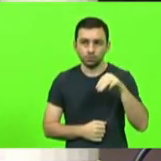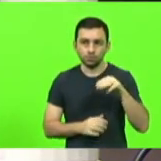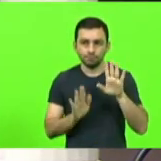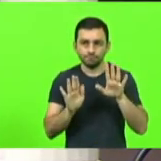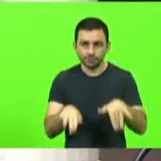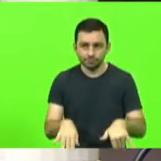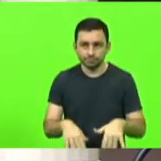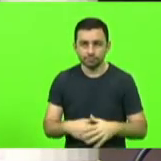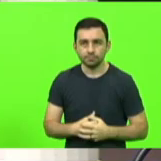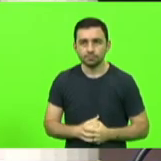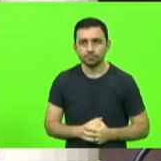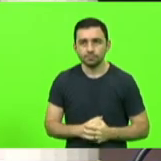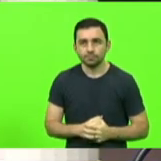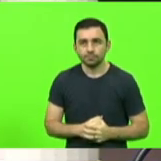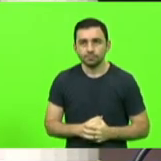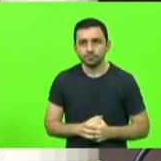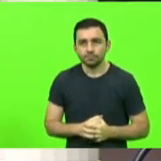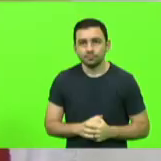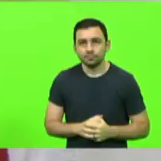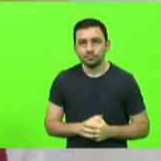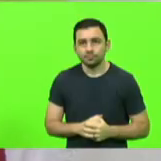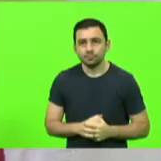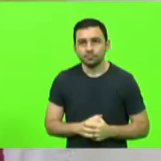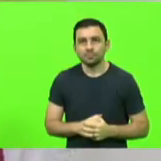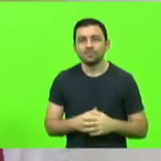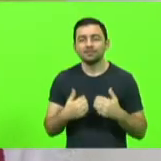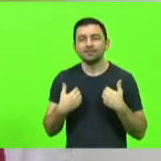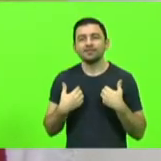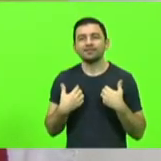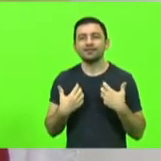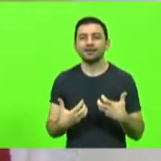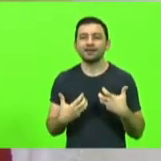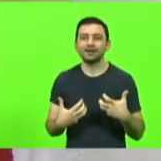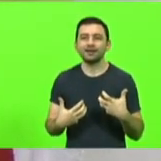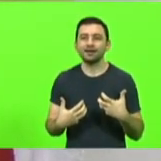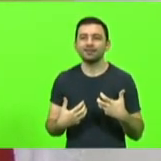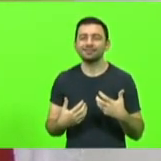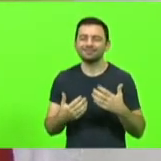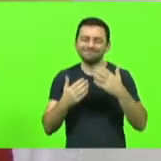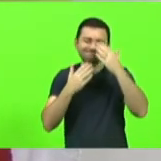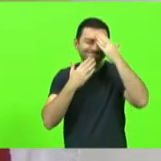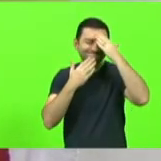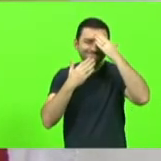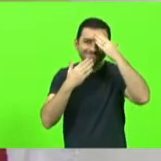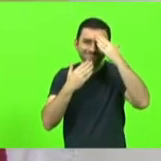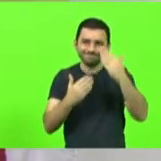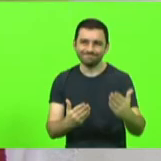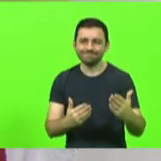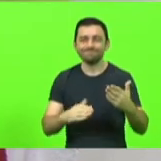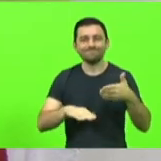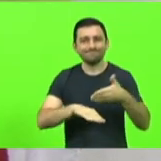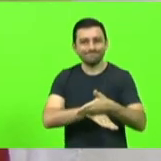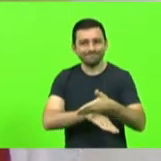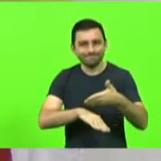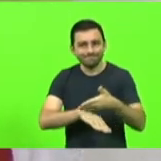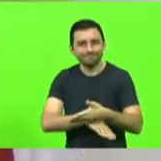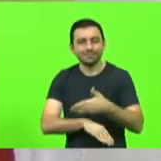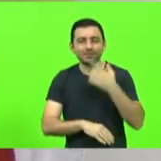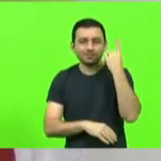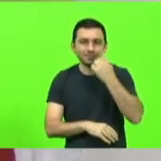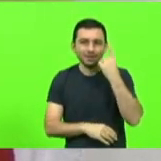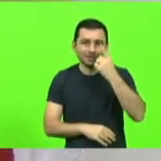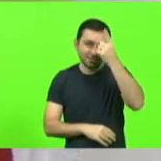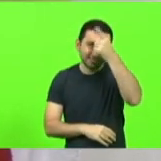finais então eu gostaria então imensamente de agradecer a participação da deputada